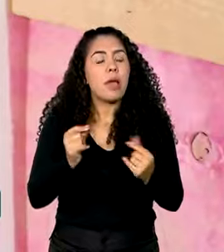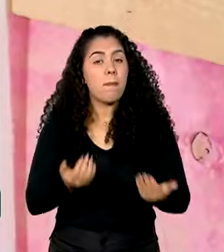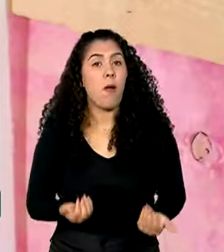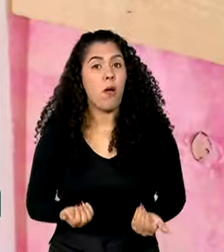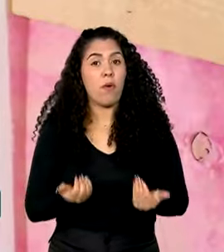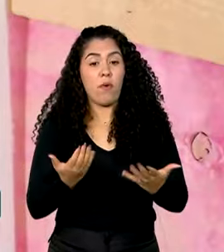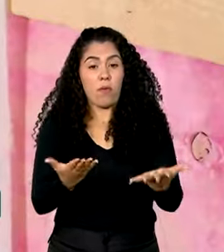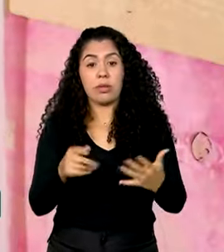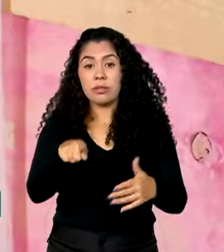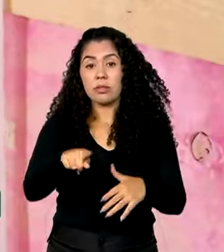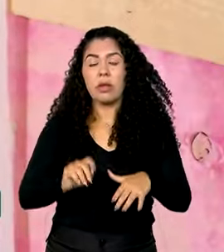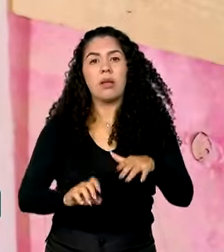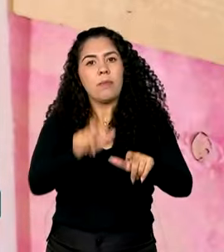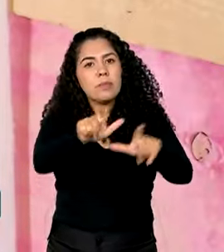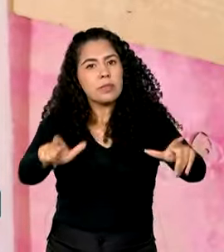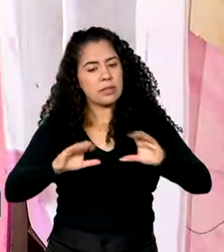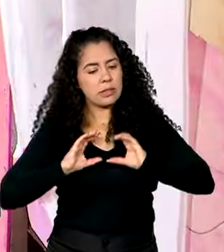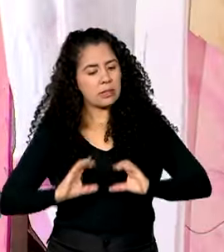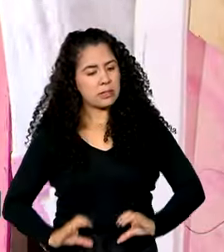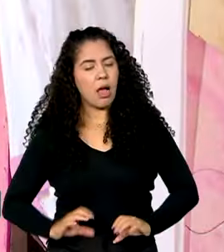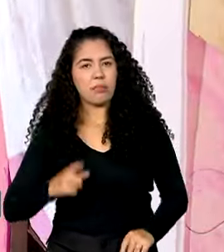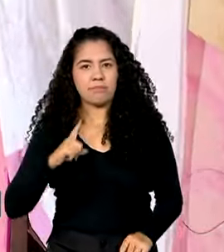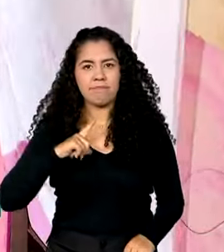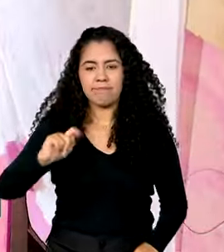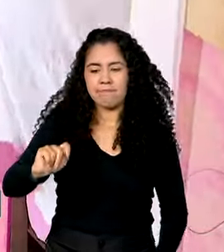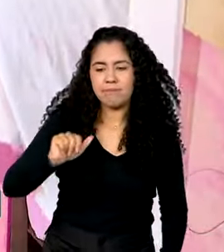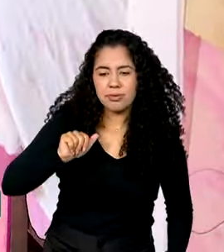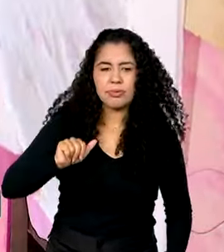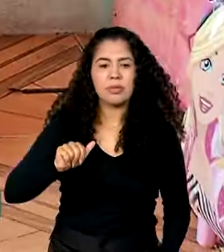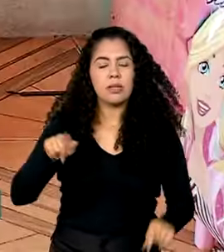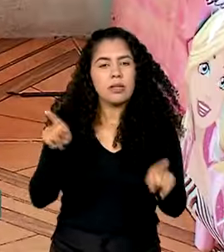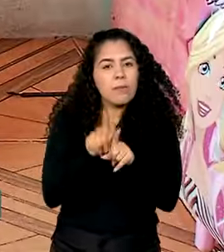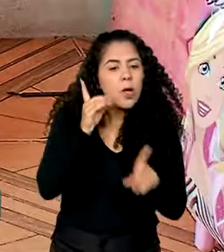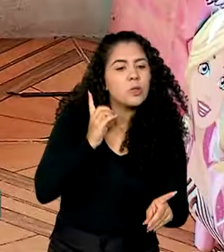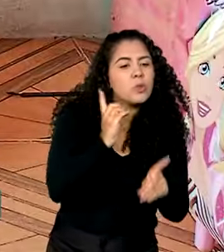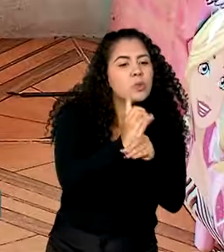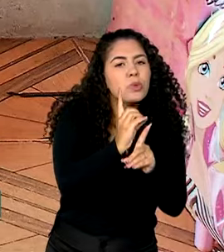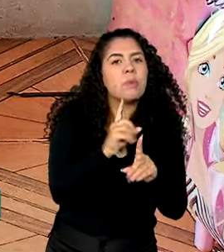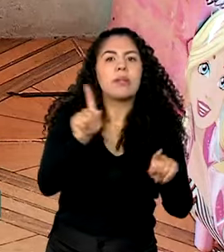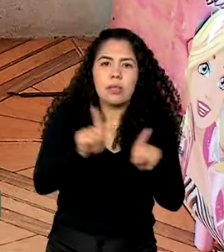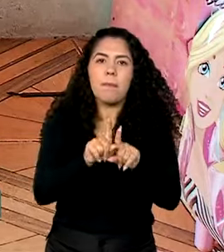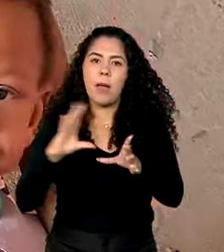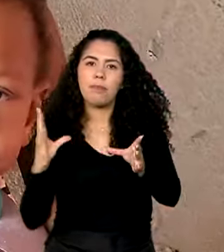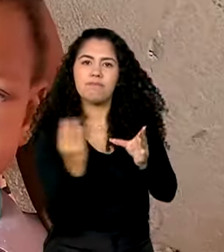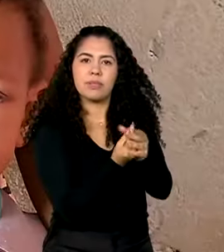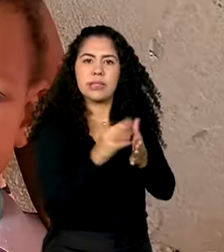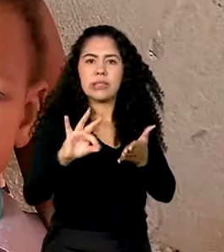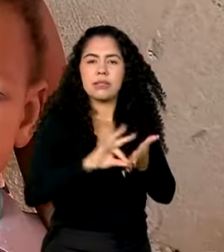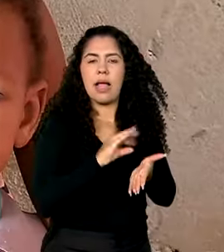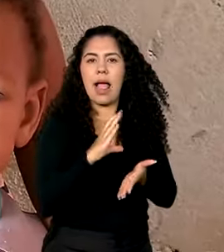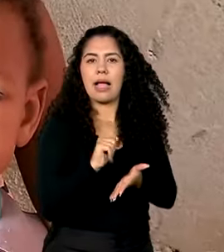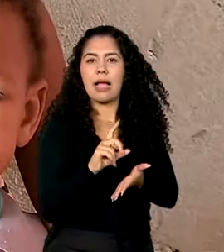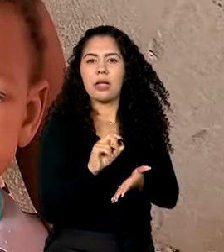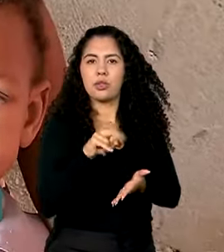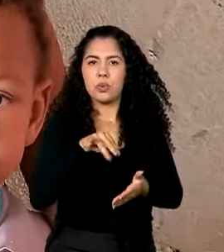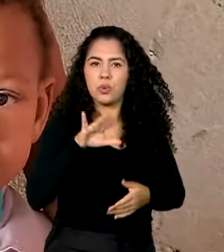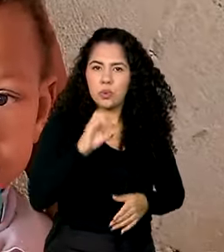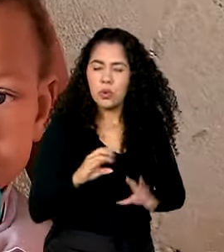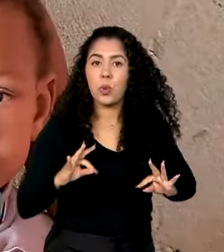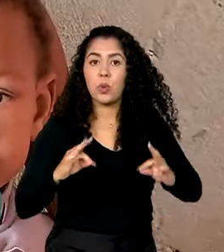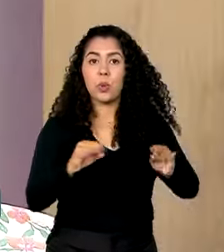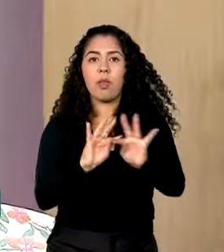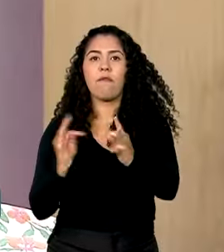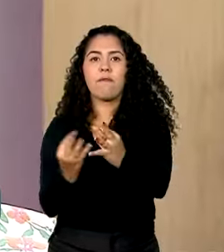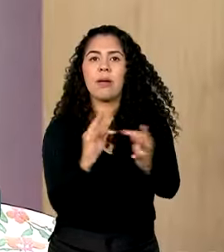até onde o cidadão está, localizar e incluir no cadastro único todas as famílias de baixa